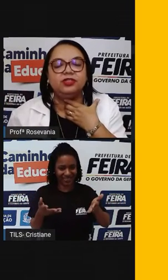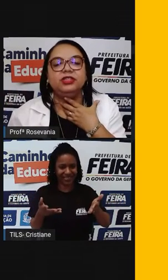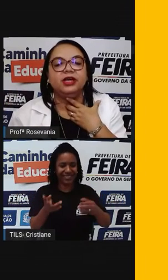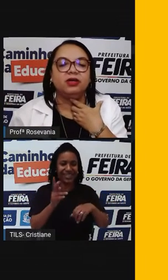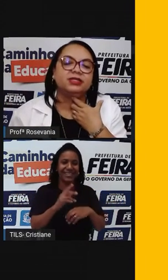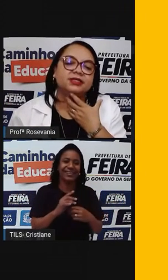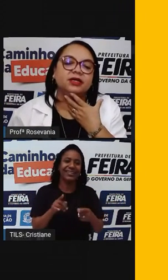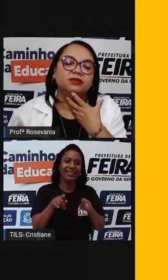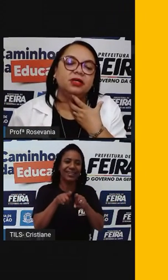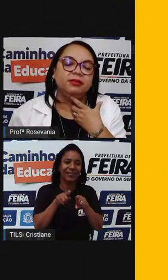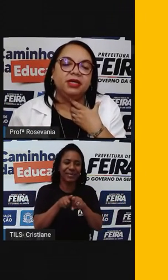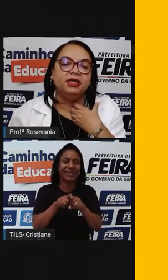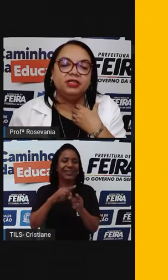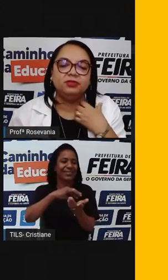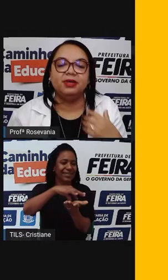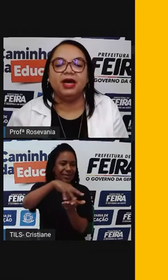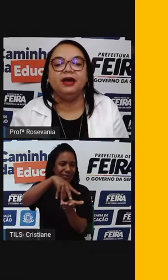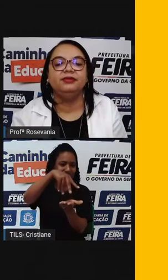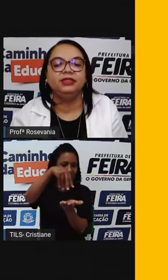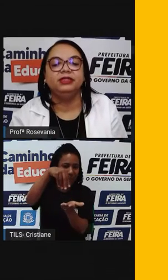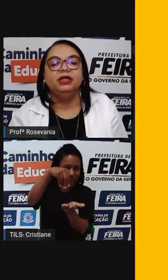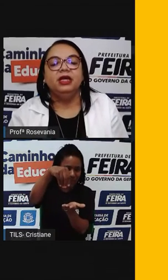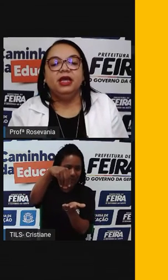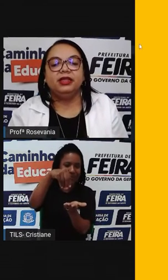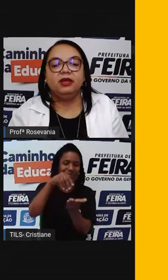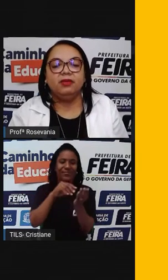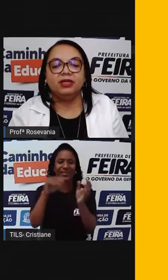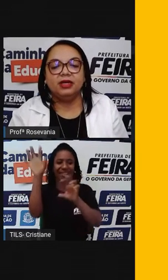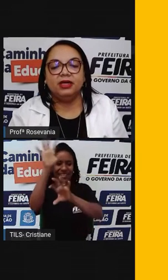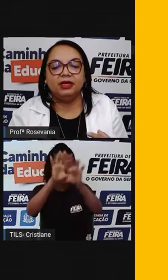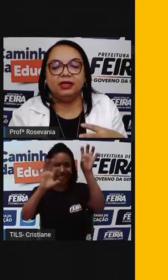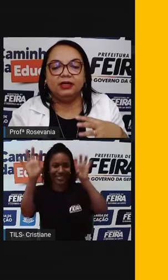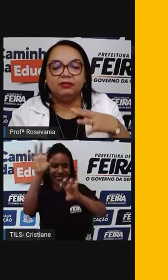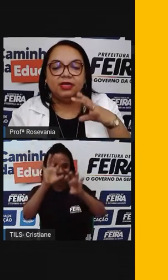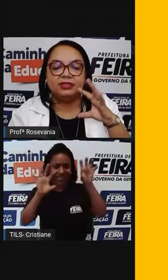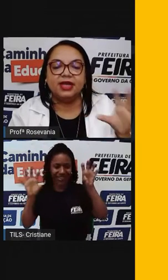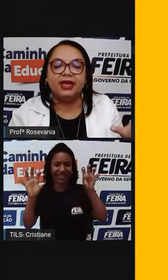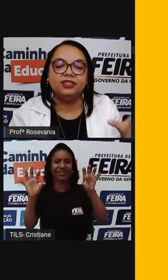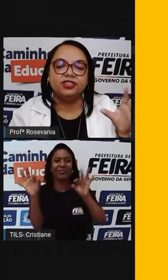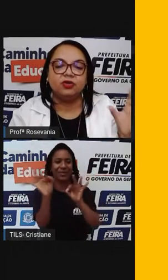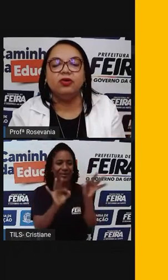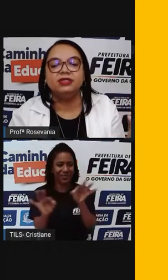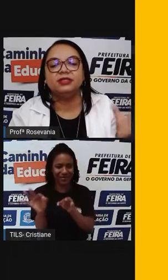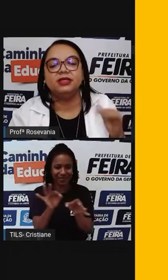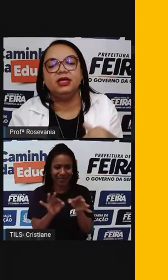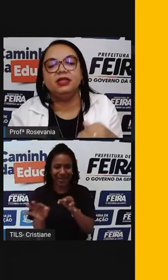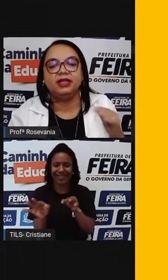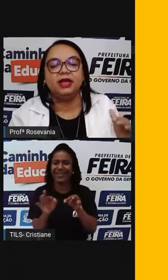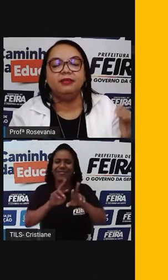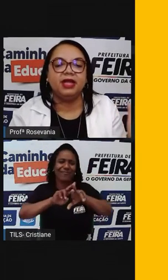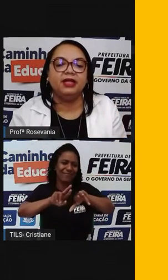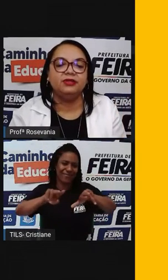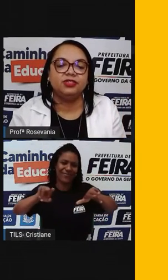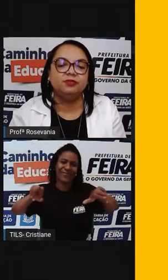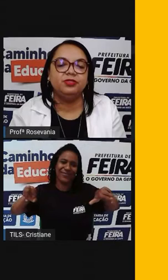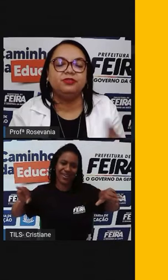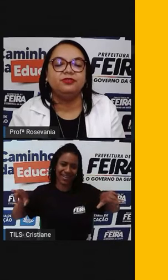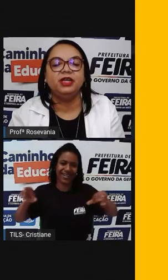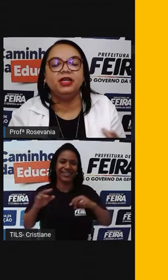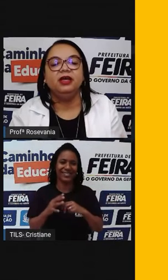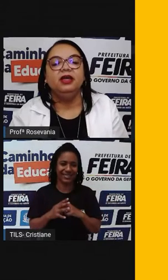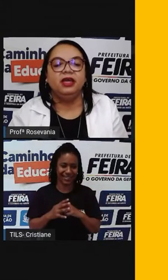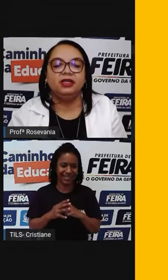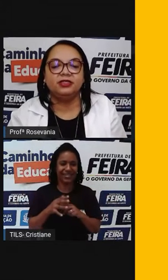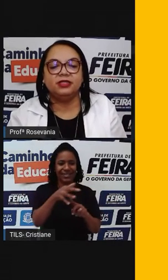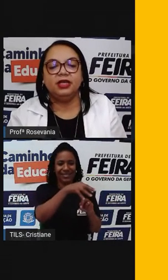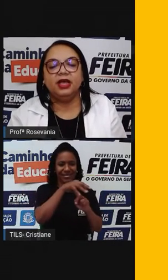produtos de decoração também ali, de barro, tem uma série de coisas que determinado tipo de